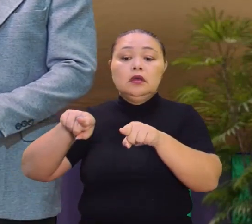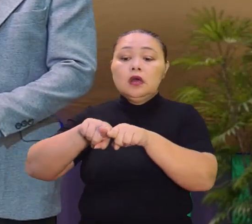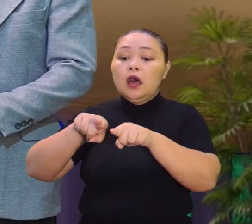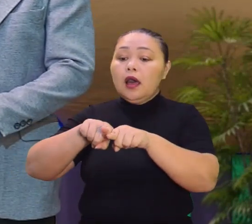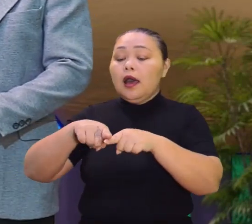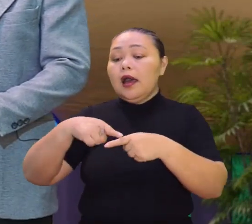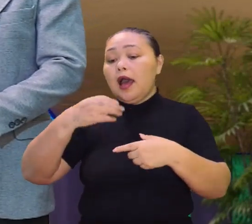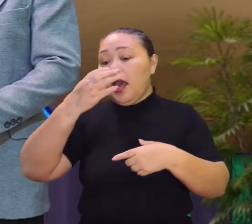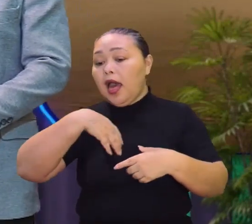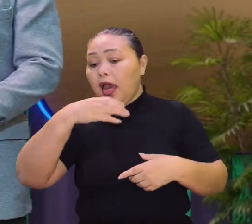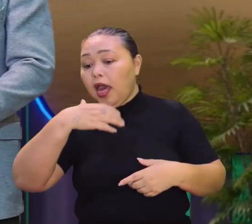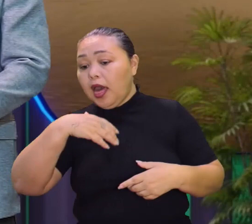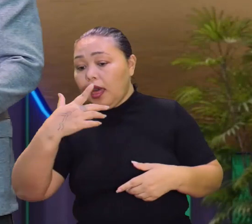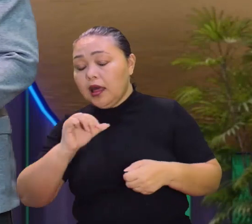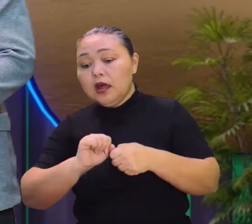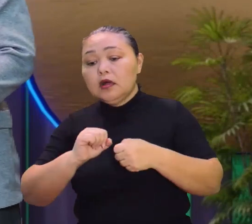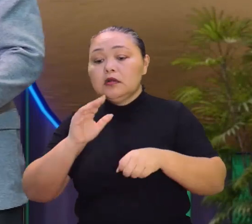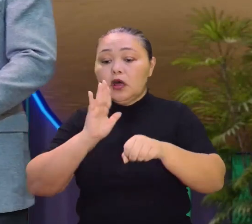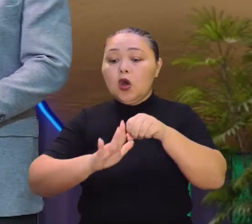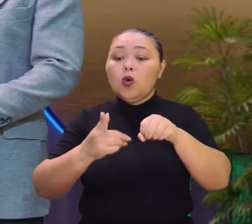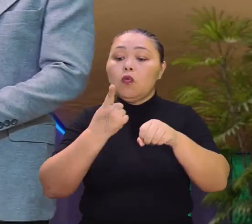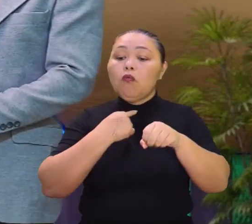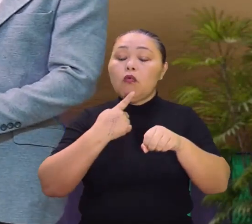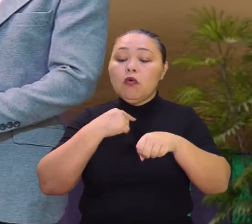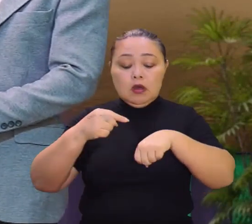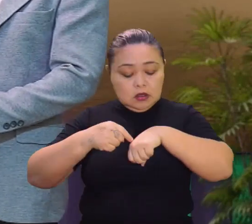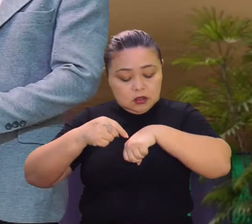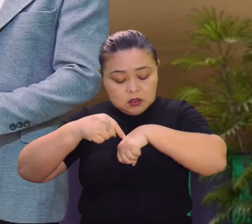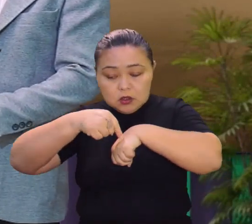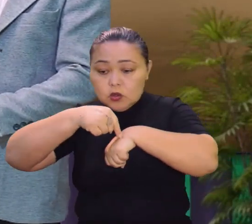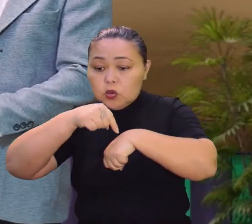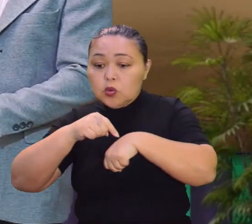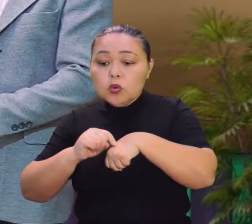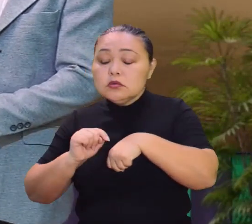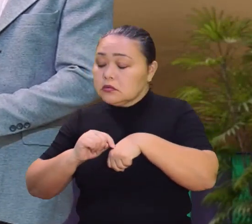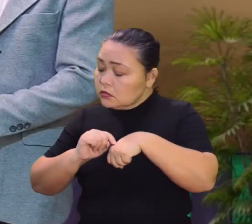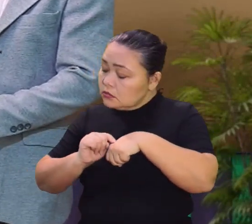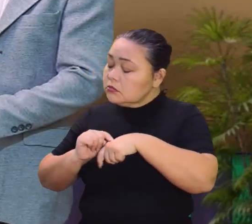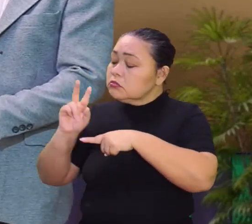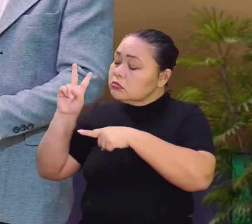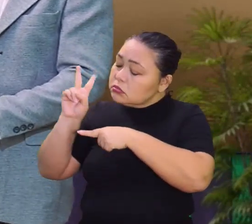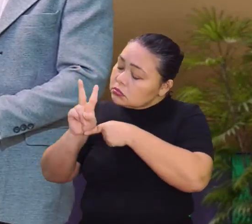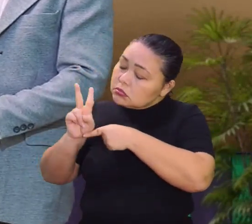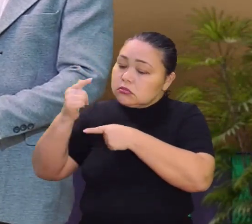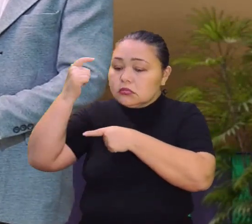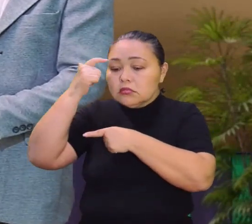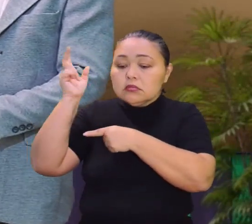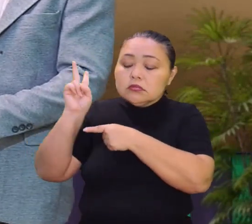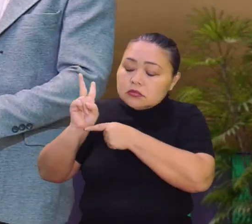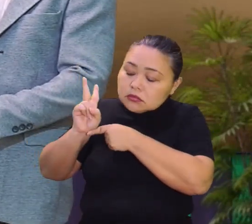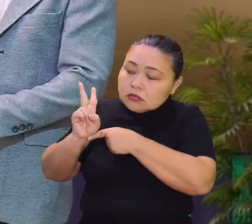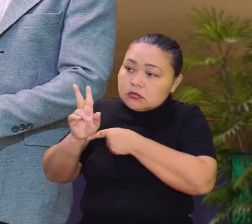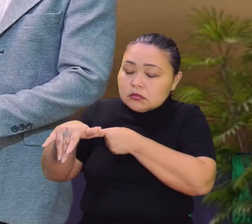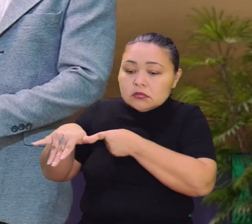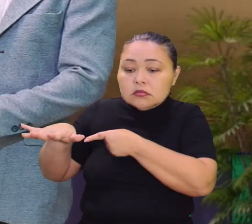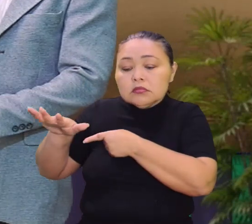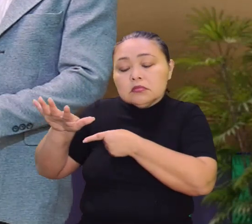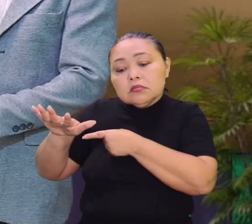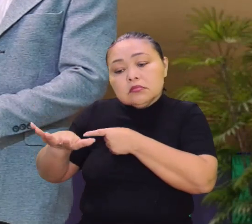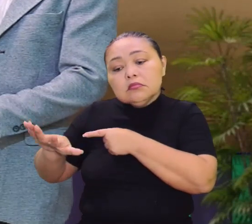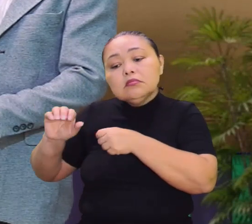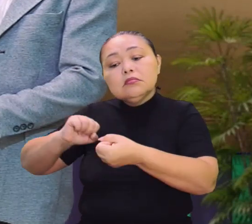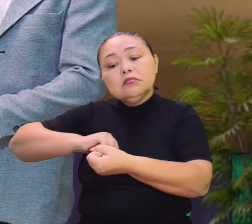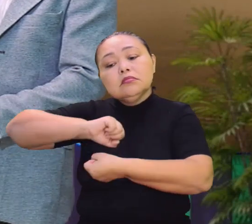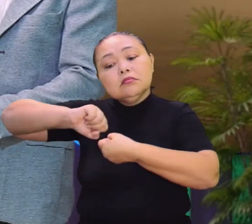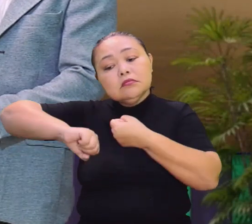a maçã, tomate, né? Morango. Morango. Então, que ser de uma forma aí, pensar aí, numa forma mais